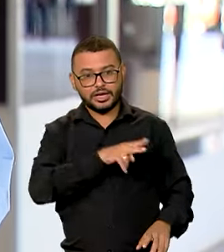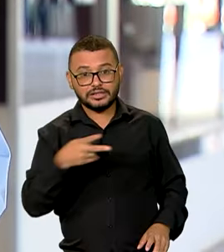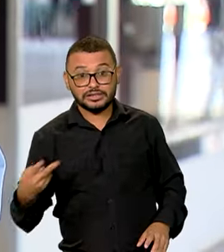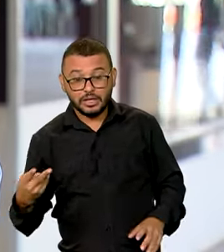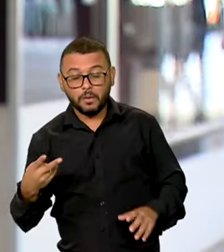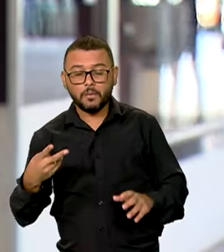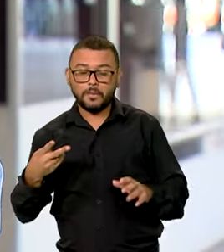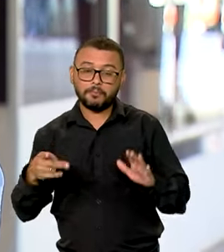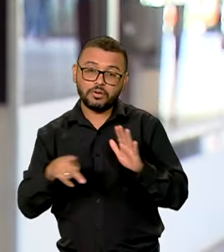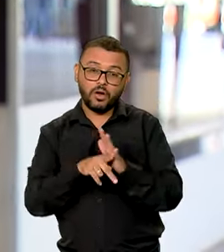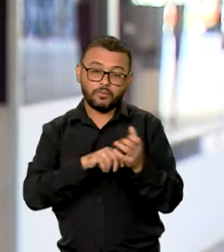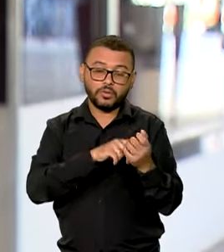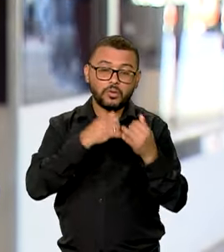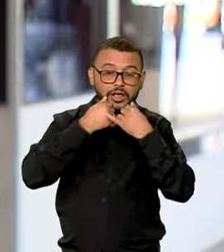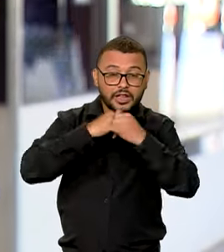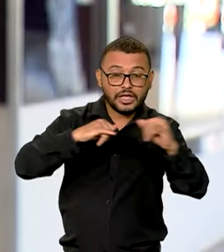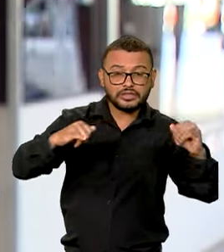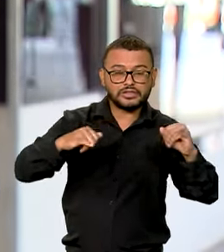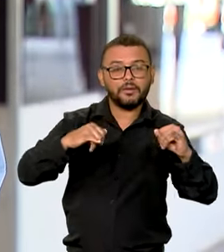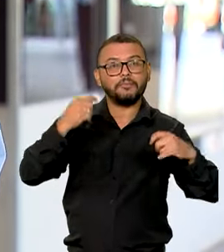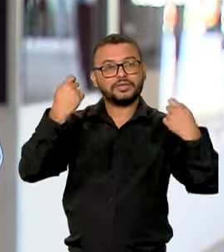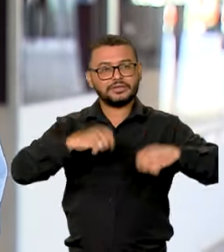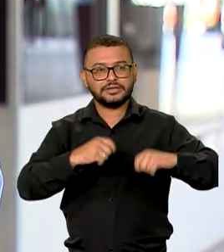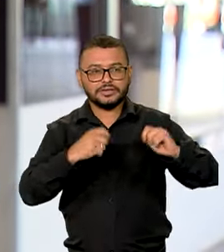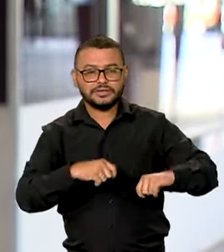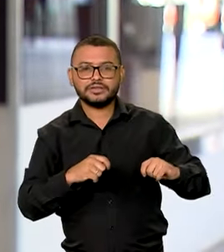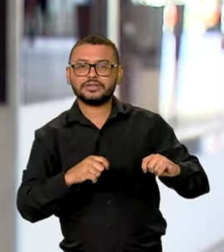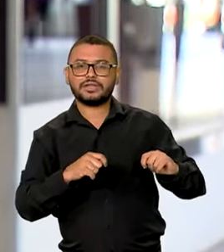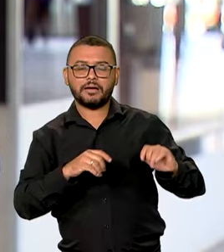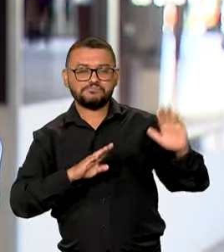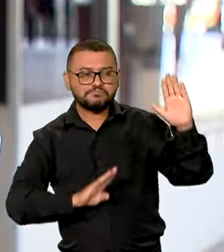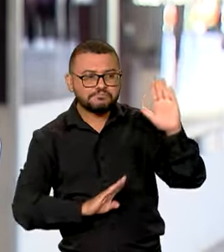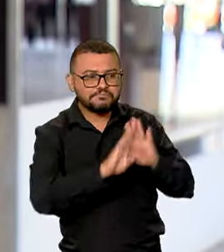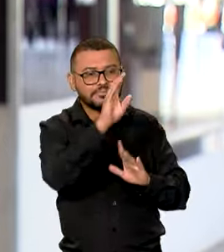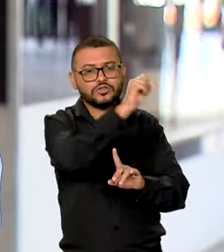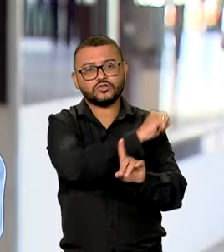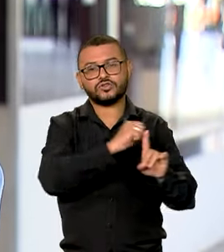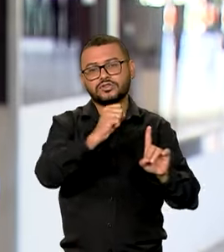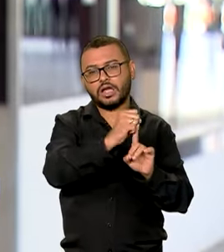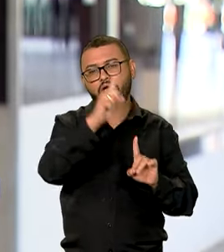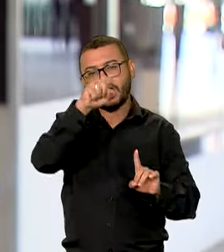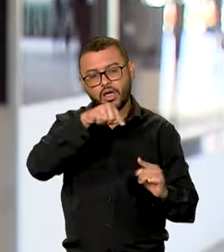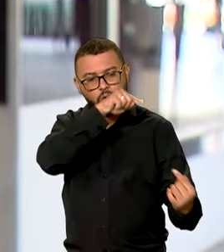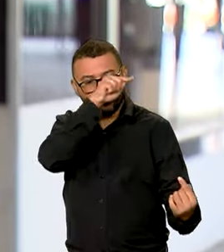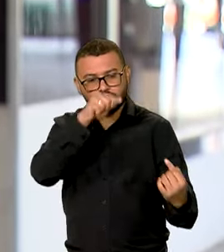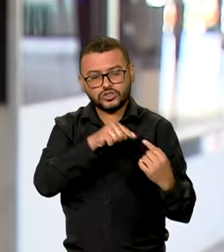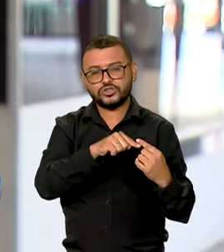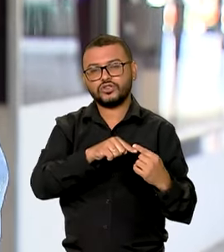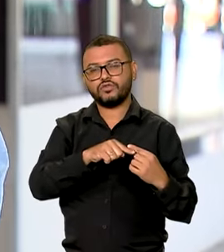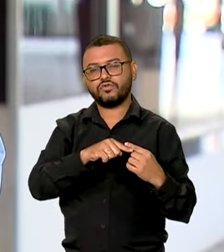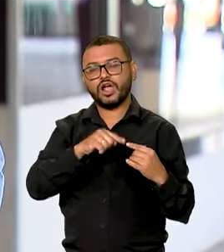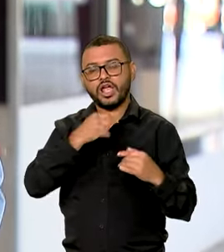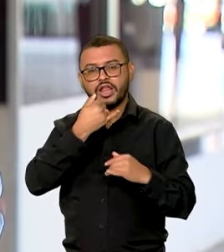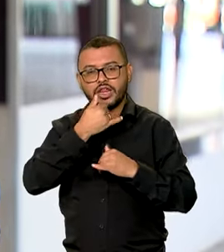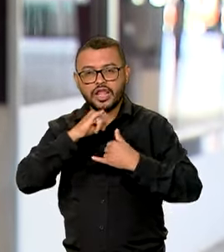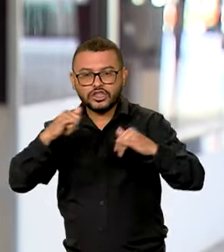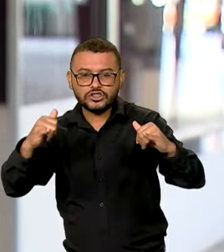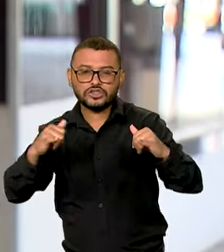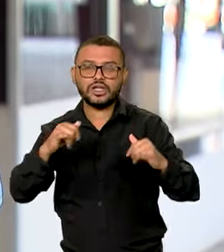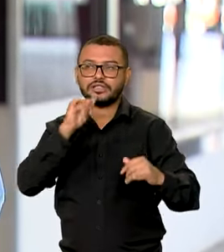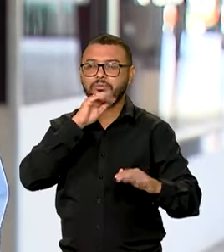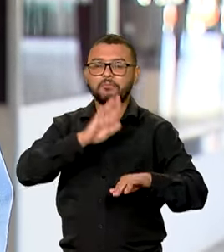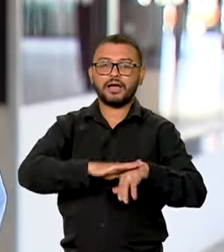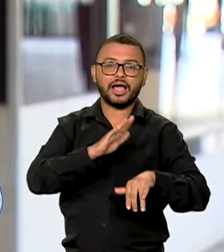é garantir que avanços sociais sejam incluídos em metas de programas energéticos para geração de